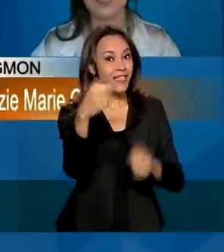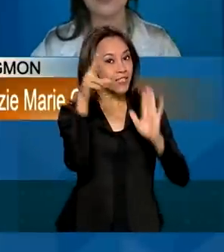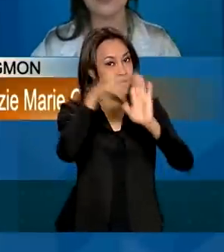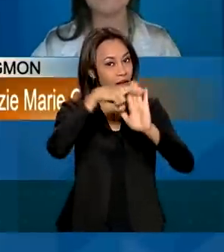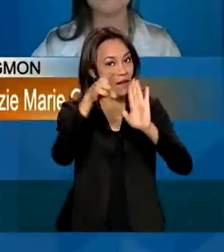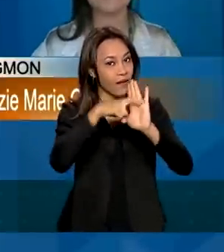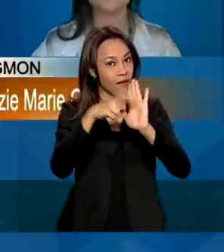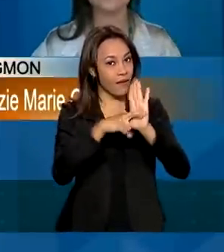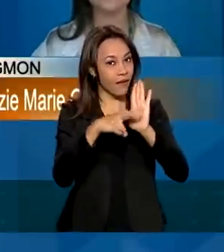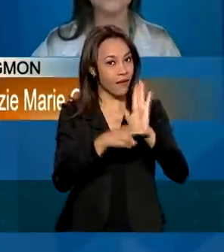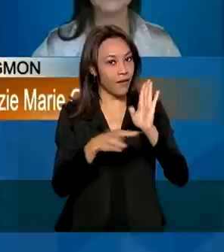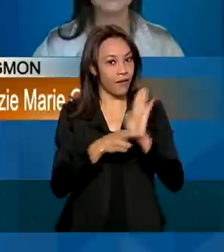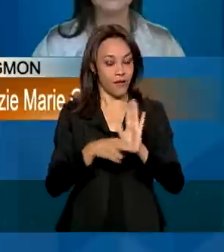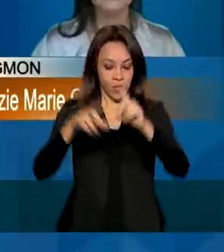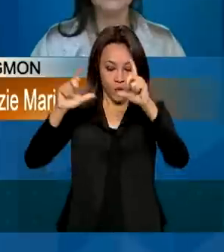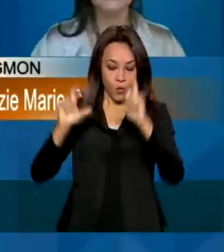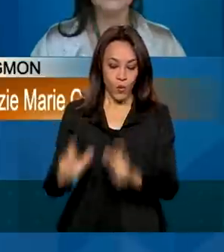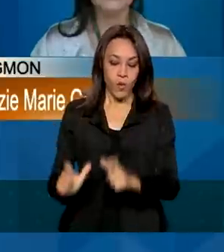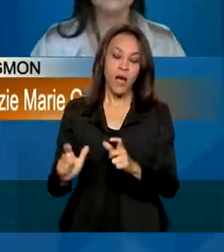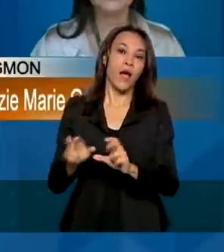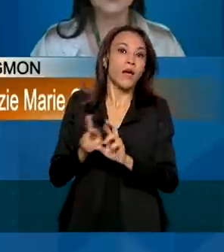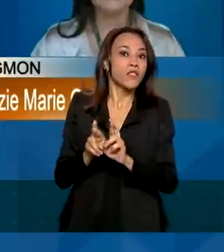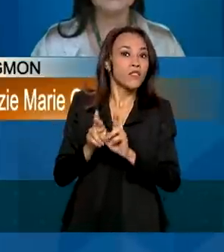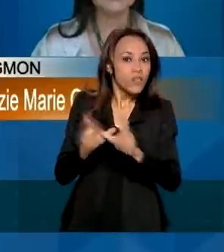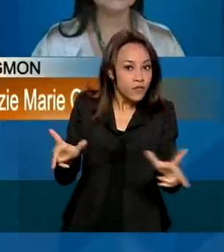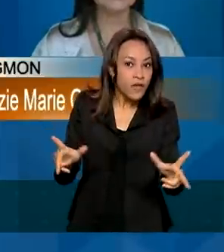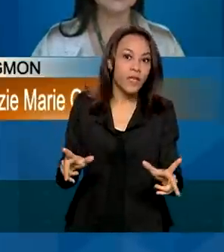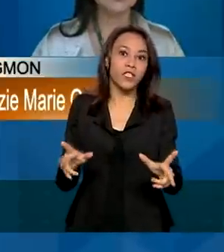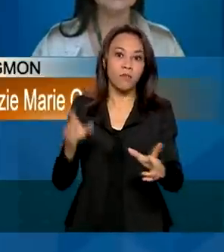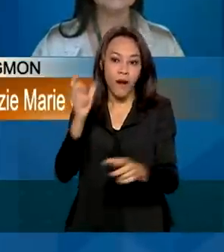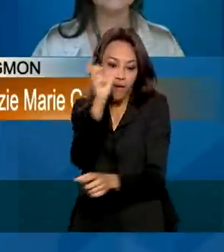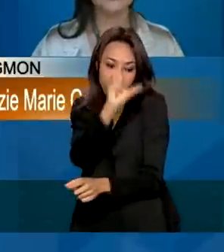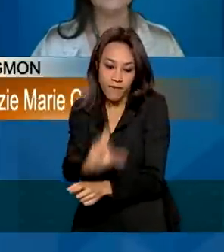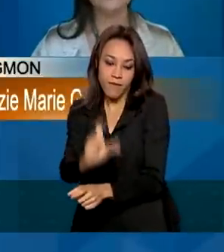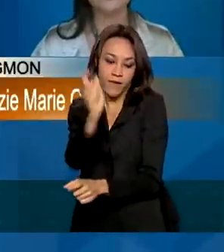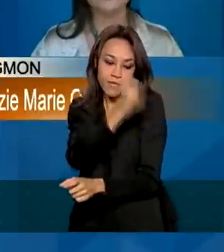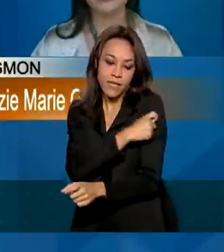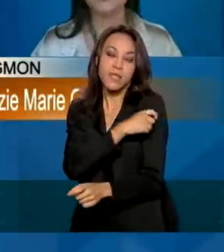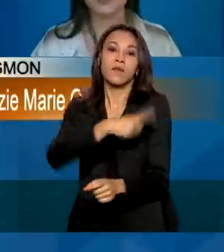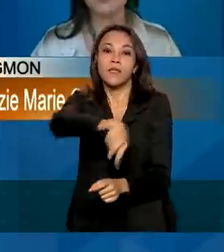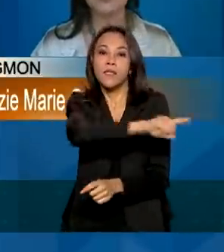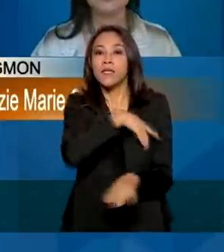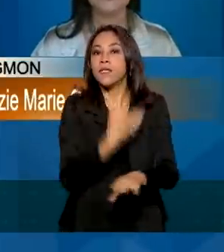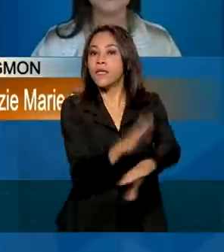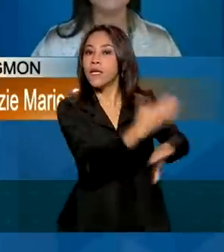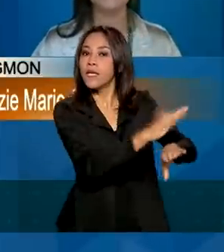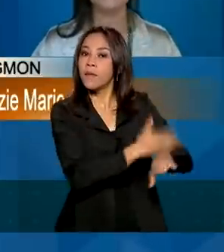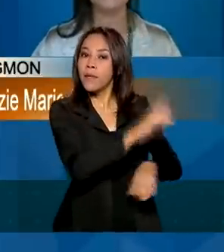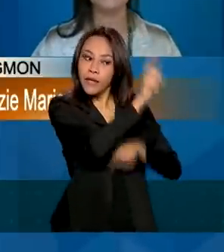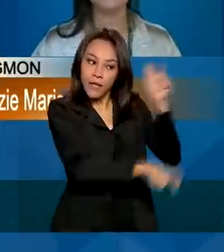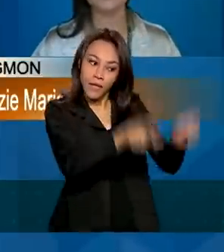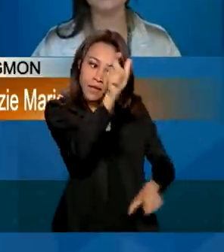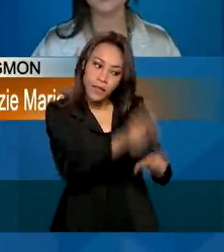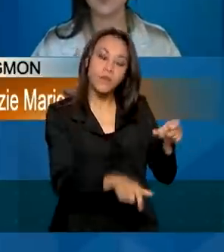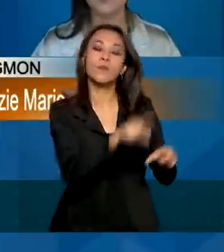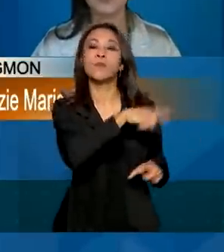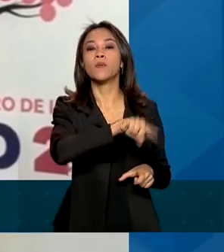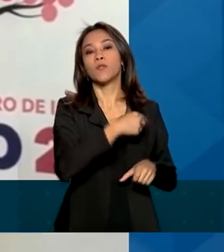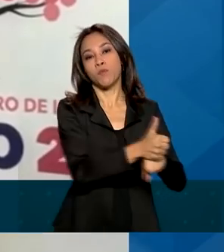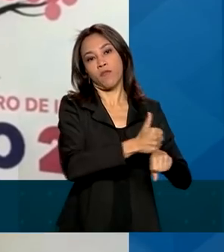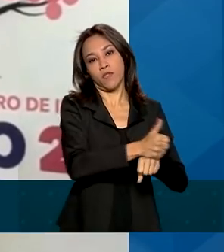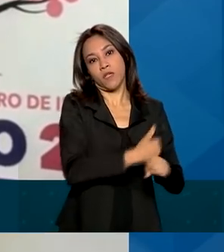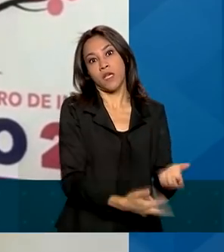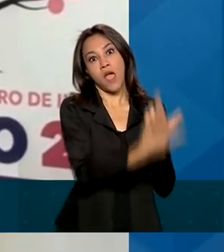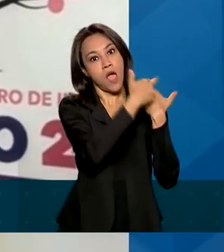um local distinto para a vacinação infantil e a capacitação para profissionais responsáveis pela aplicação.